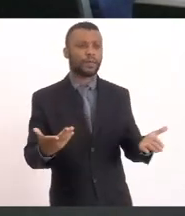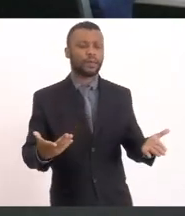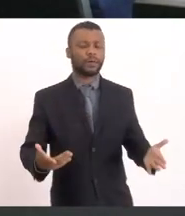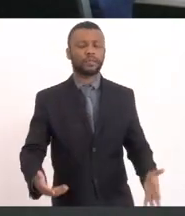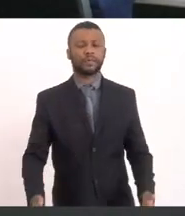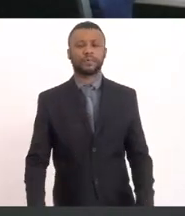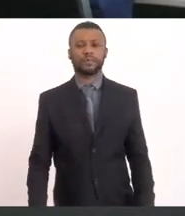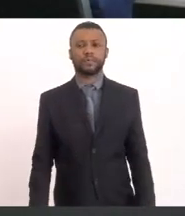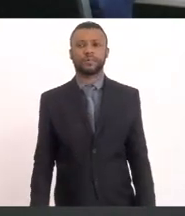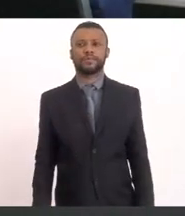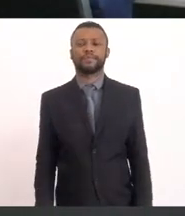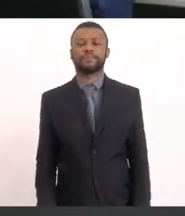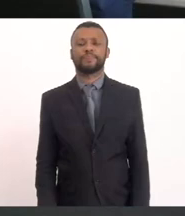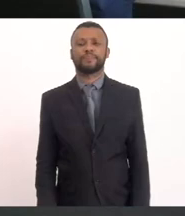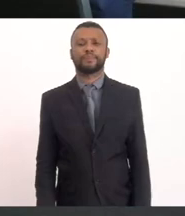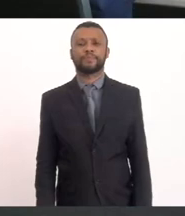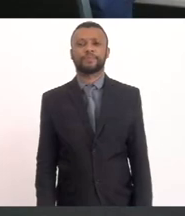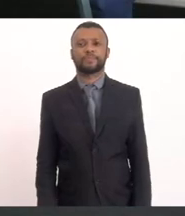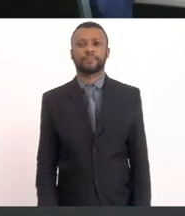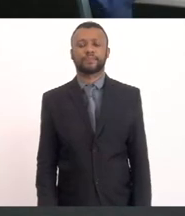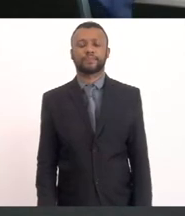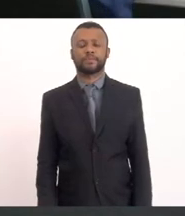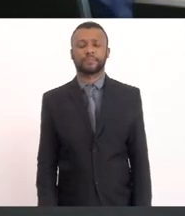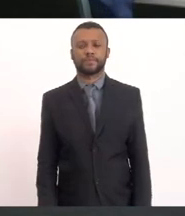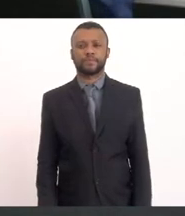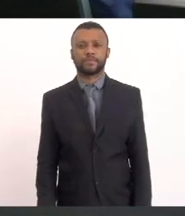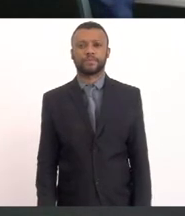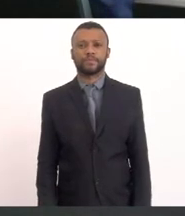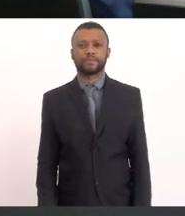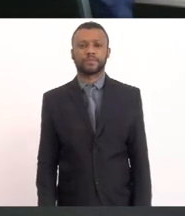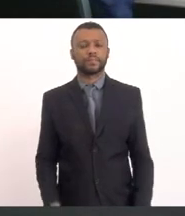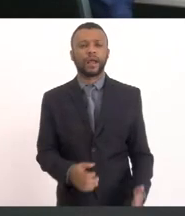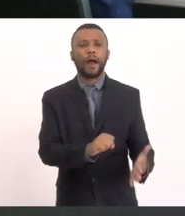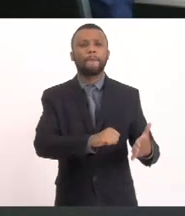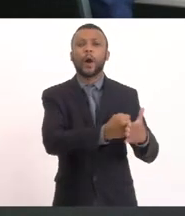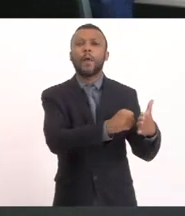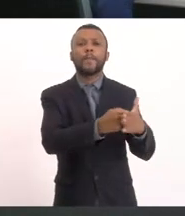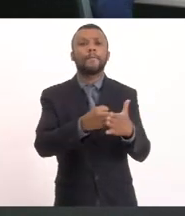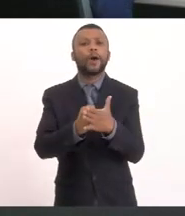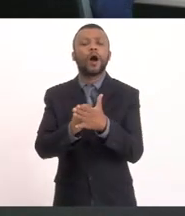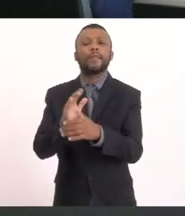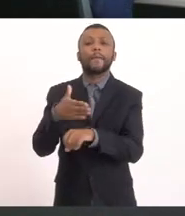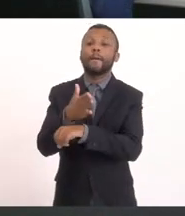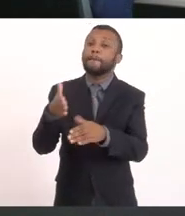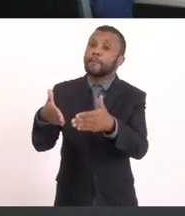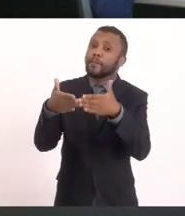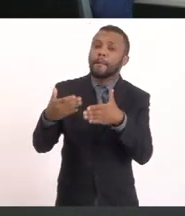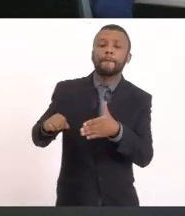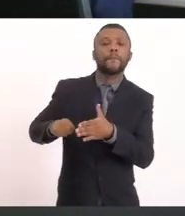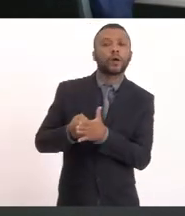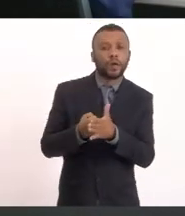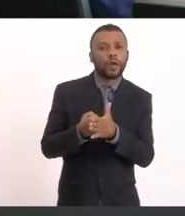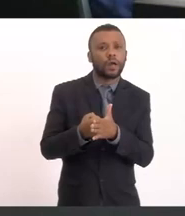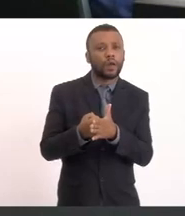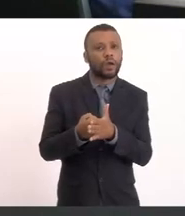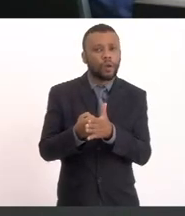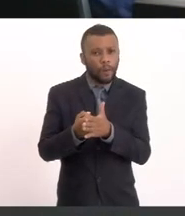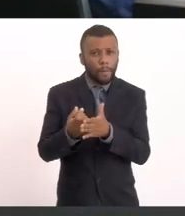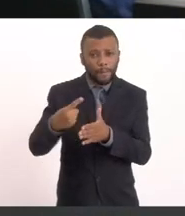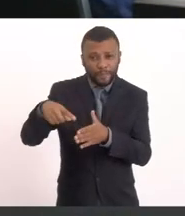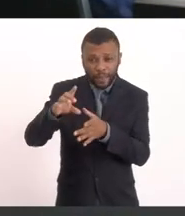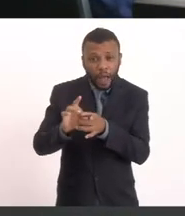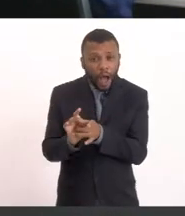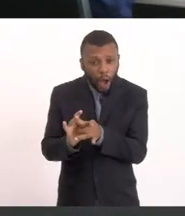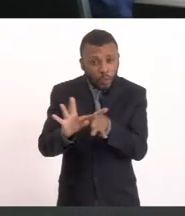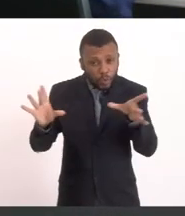Estou bloqueando todo mundo Não é bloqueando todo mundo Que entre Por favor Bloqueie Bote um bloqueio Para você autorizar